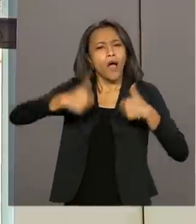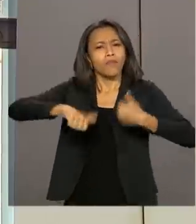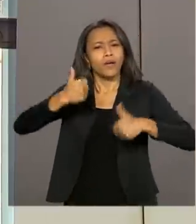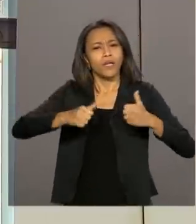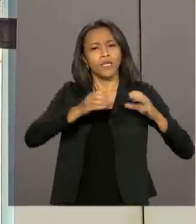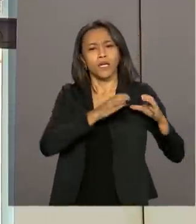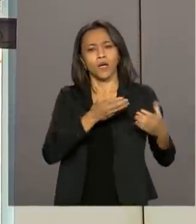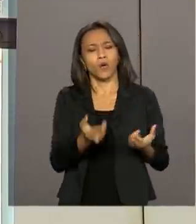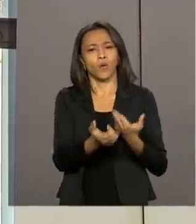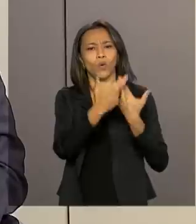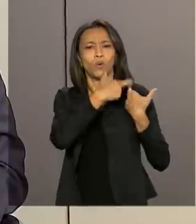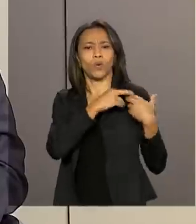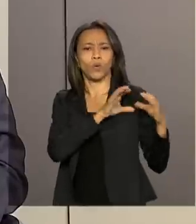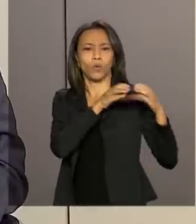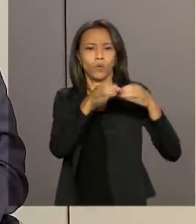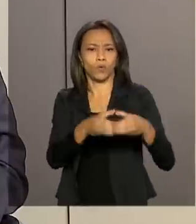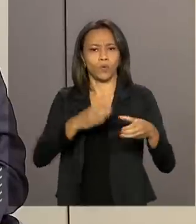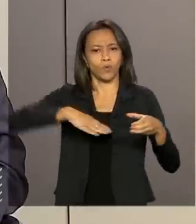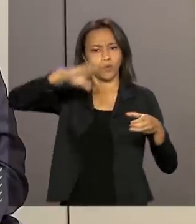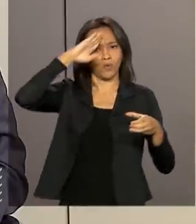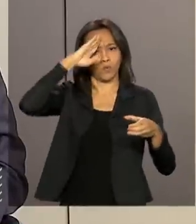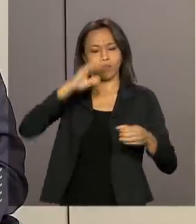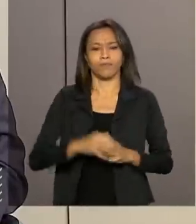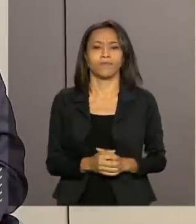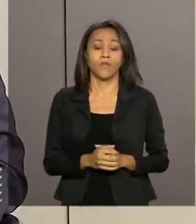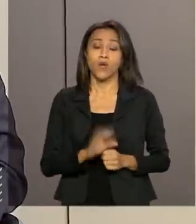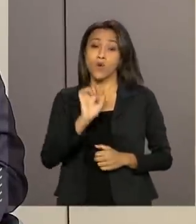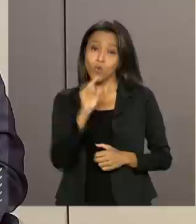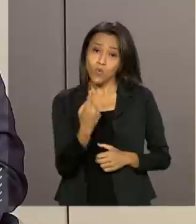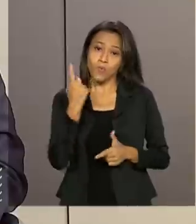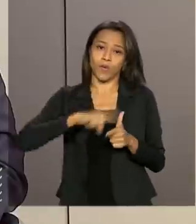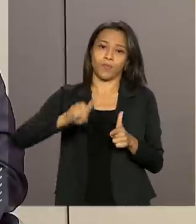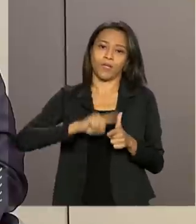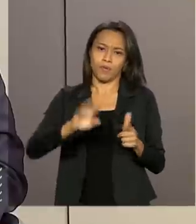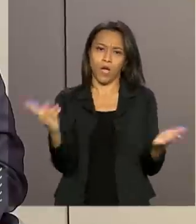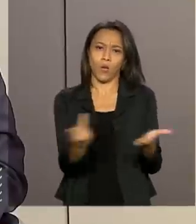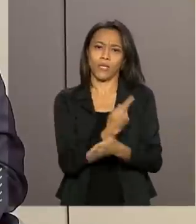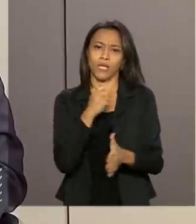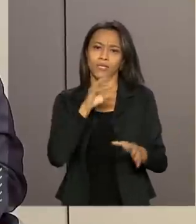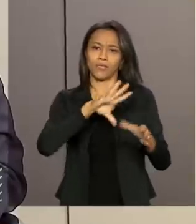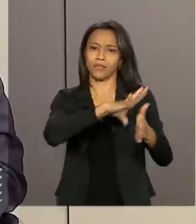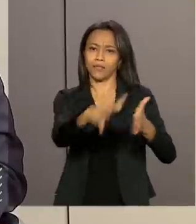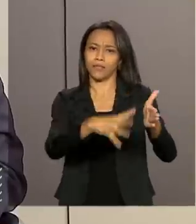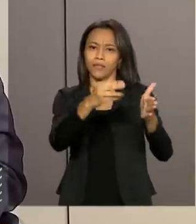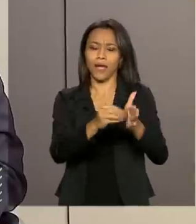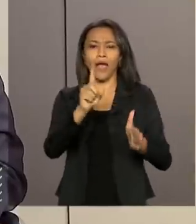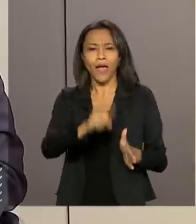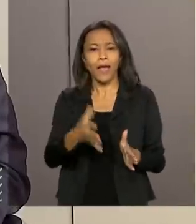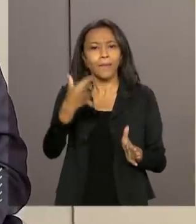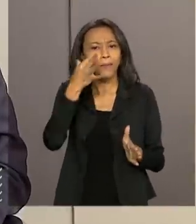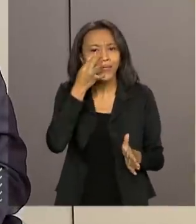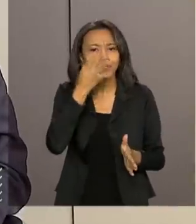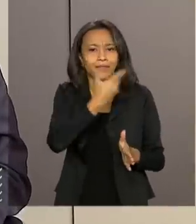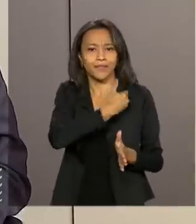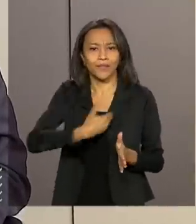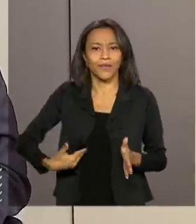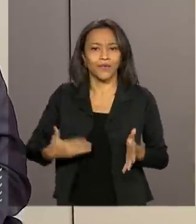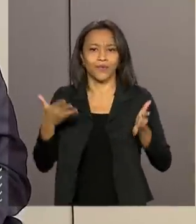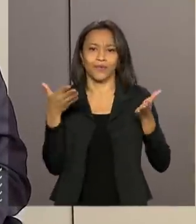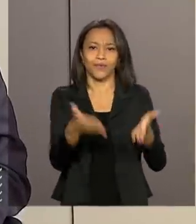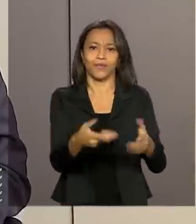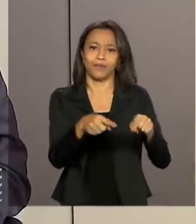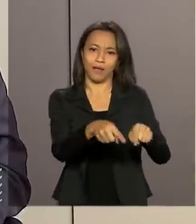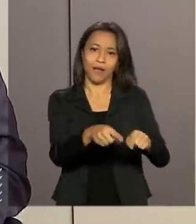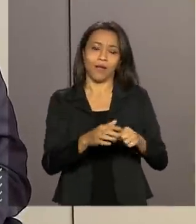Armadas nesse processo? Um dos grandes problemas que a Amazônia tem é a ausência da presença do Estado. Estado brasileiro